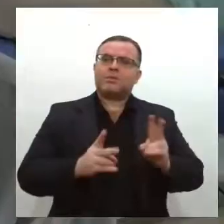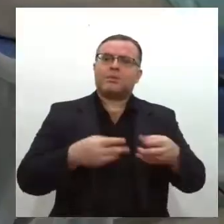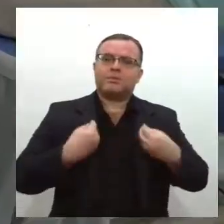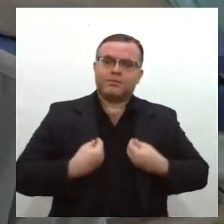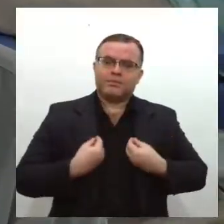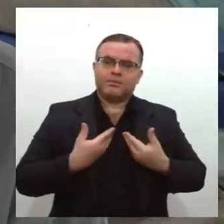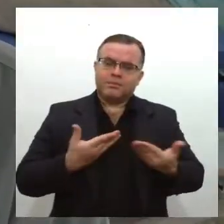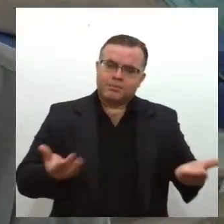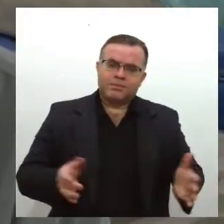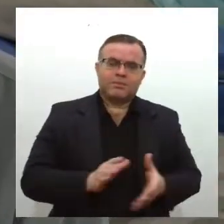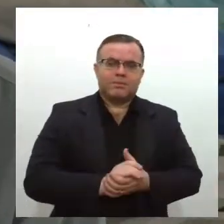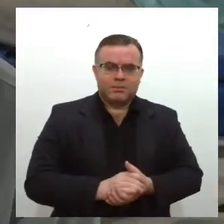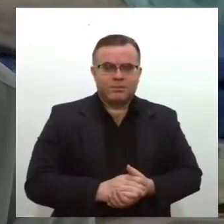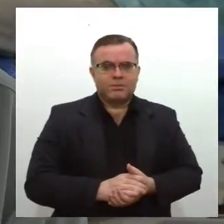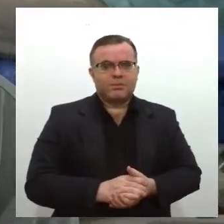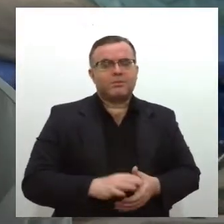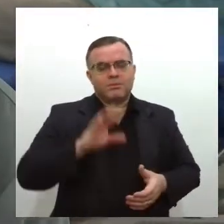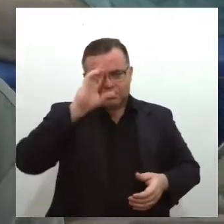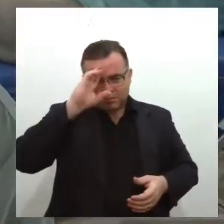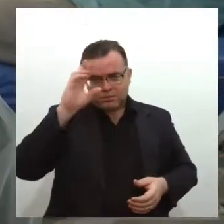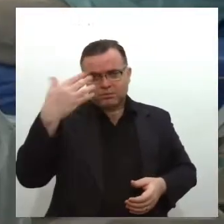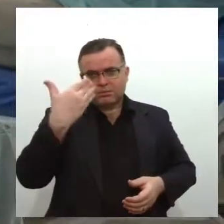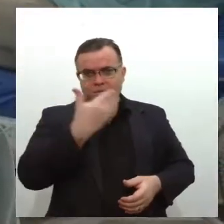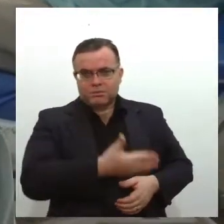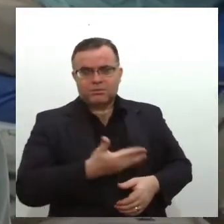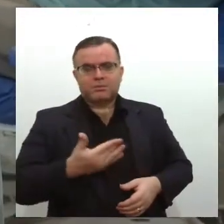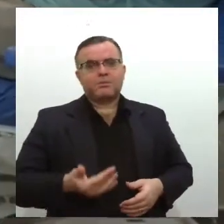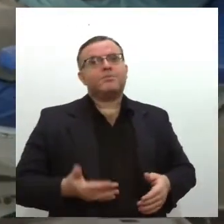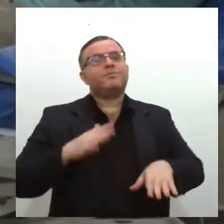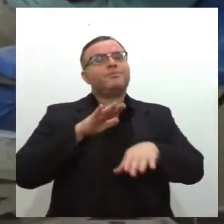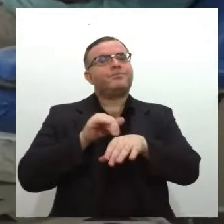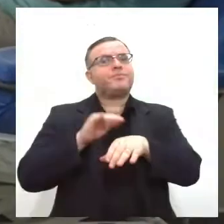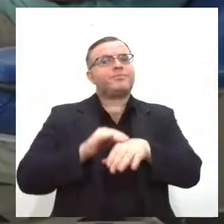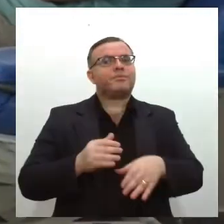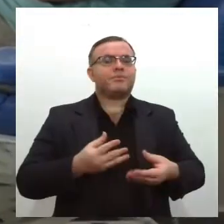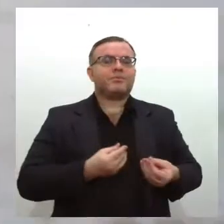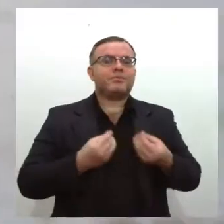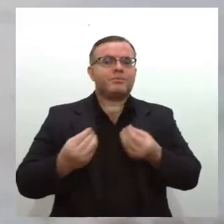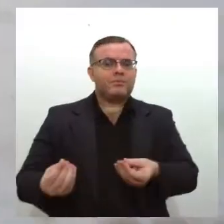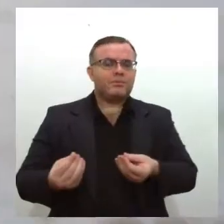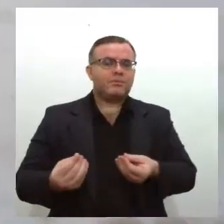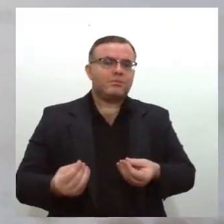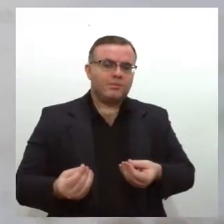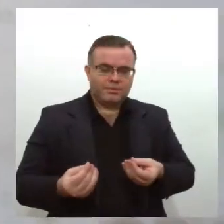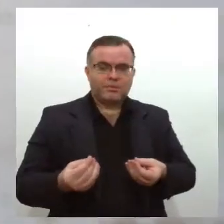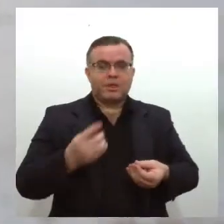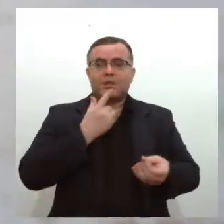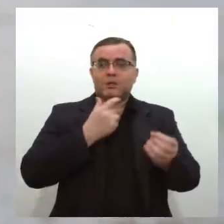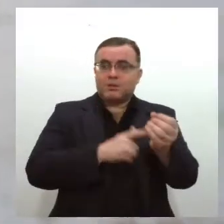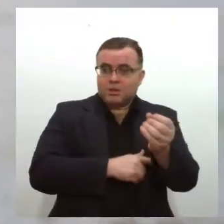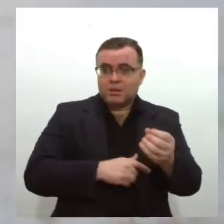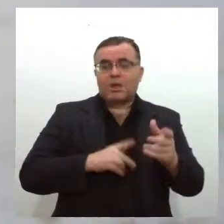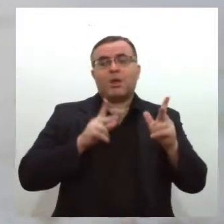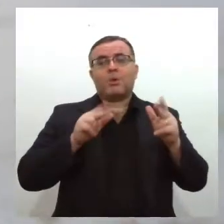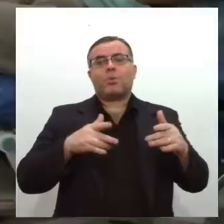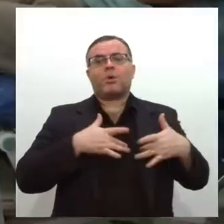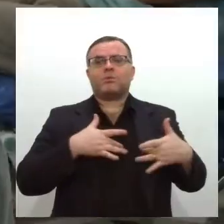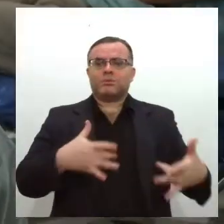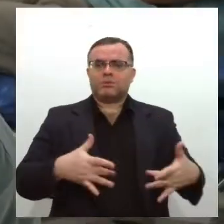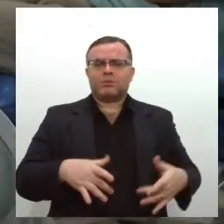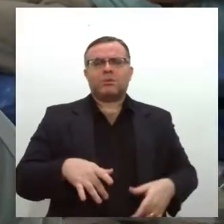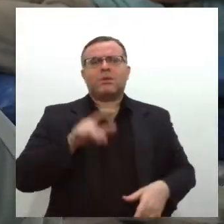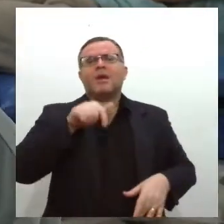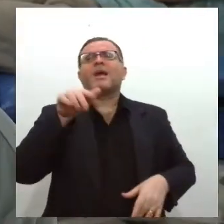dúvida. A gerente de coleta do Hemose chamou a doação de sangue de um ato de caridade e explicou quem pode se tornar um doador.